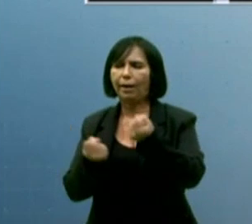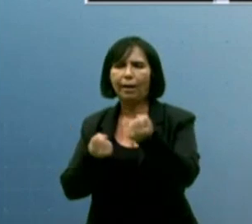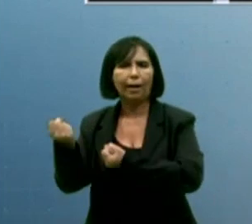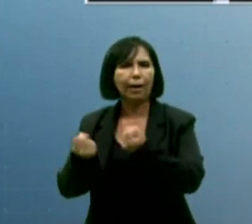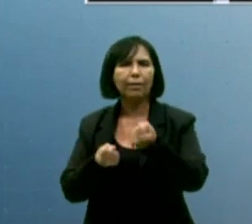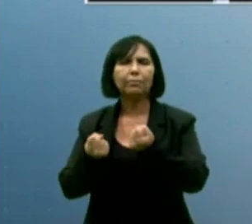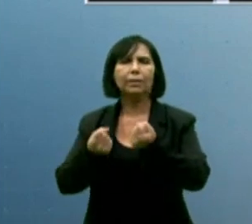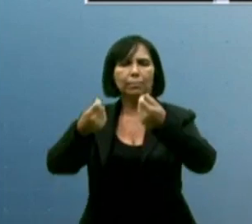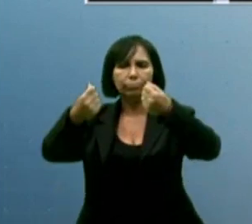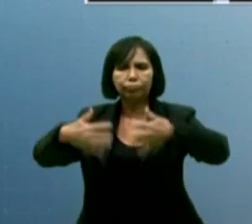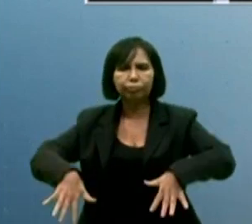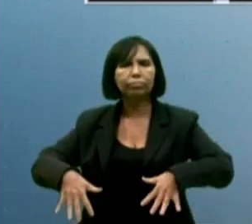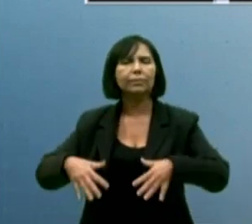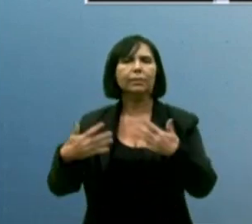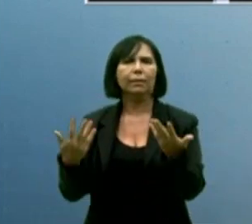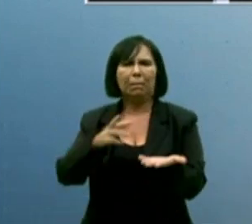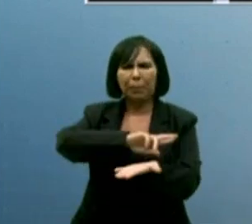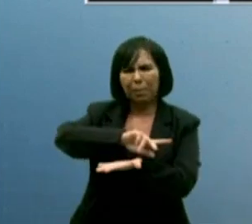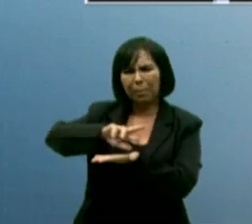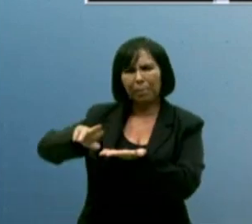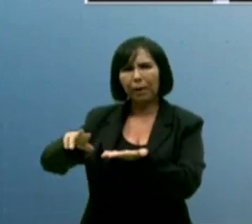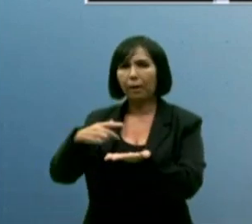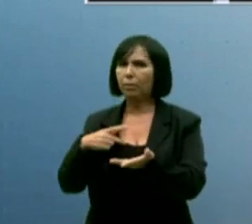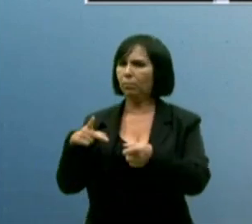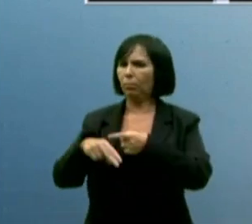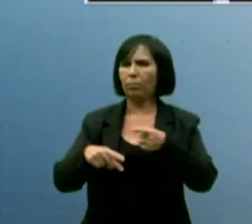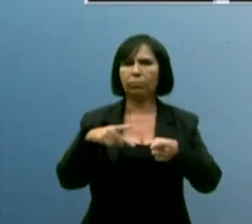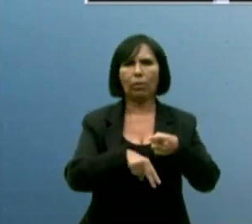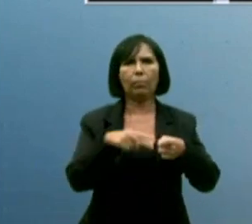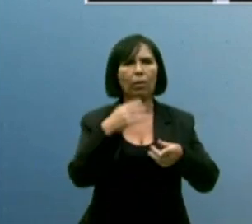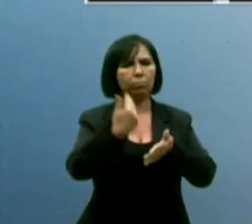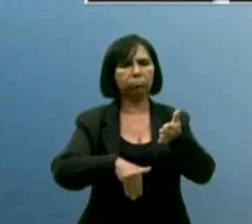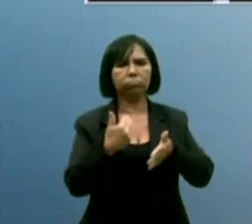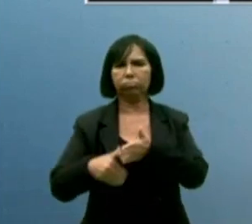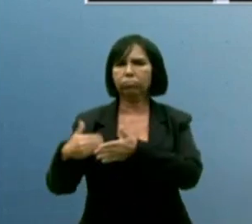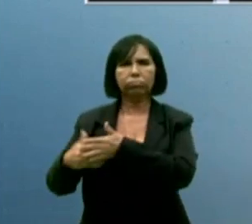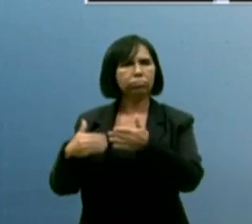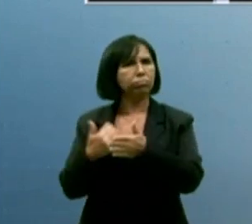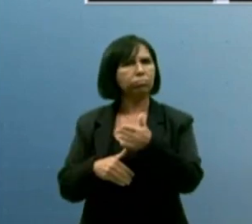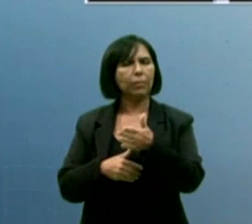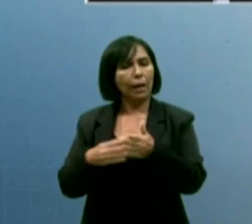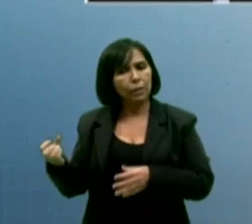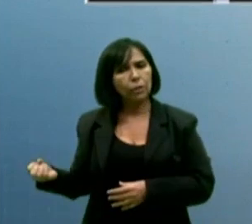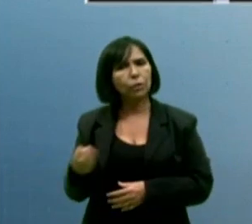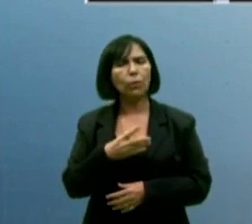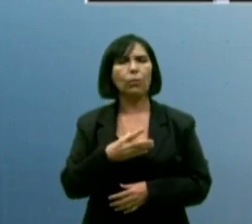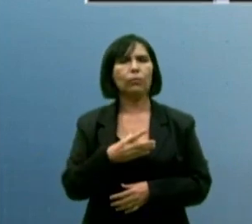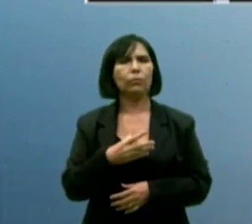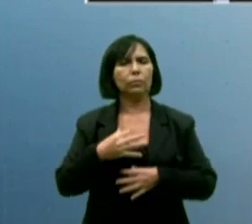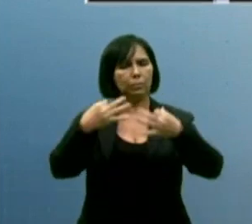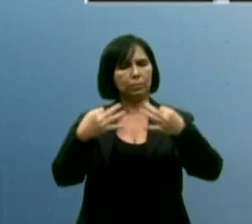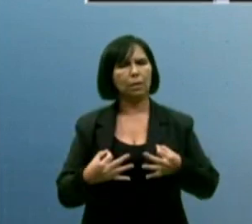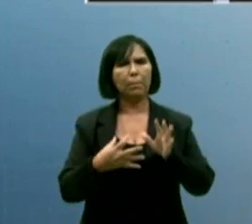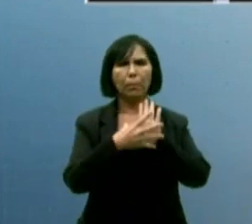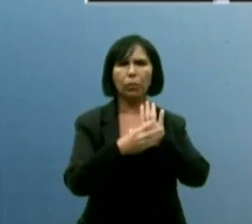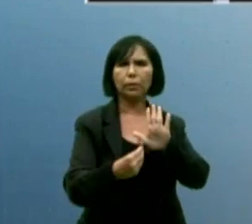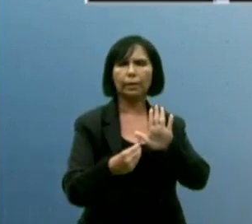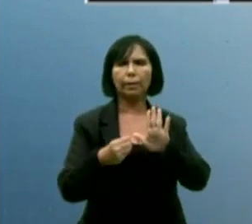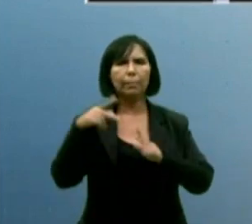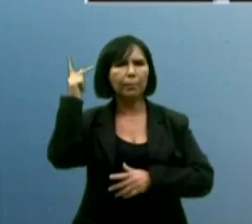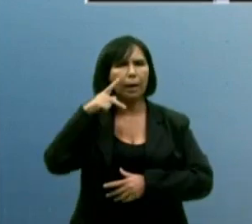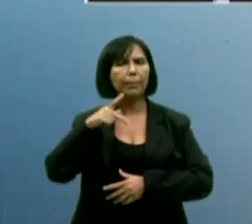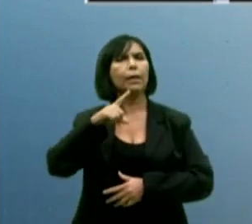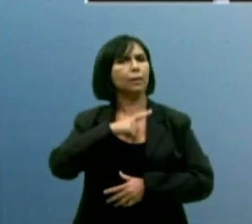de reais. E a gente vai fazer cortes para trazer uma nova mentalidade, para fortalecer um novo modelo e ter mais dinheiro.